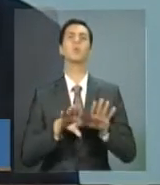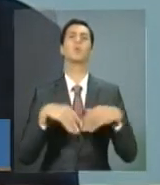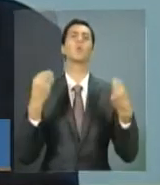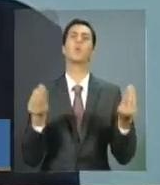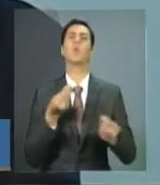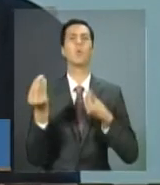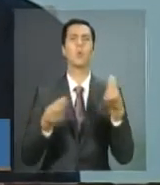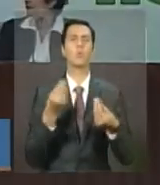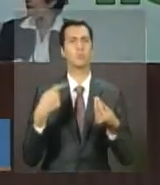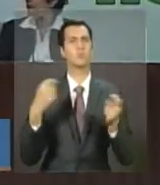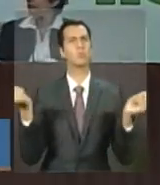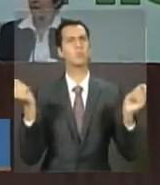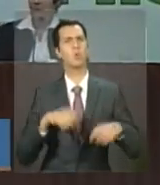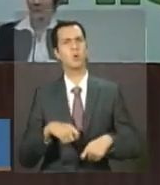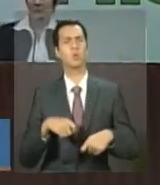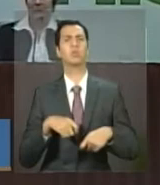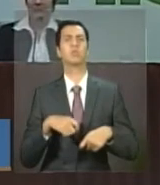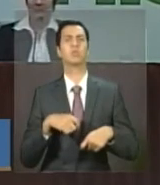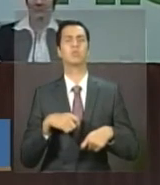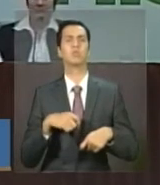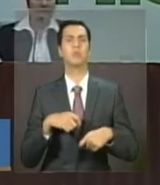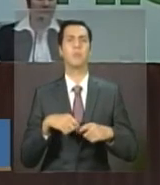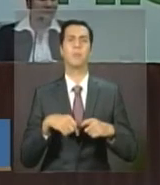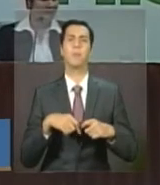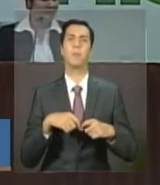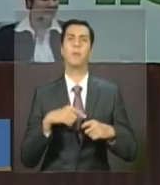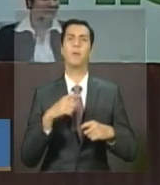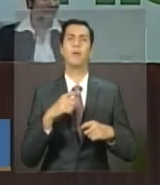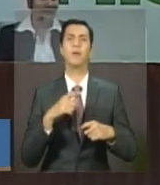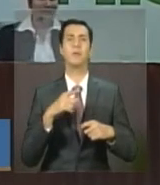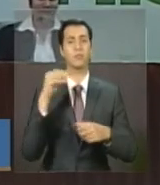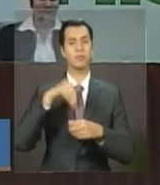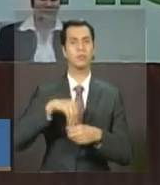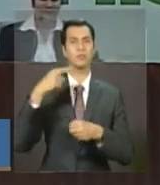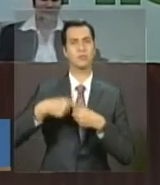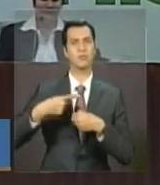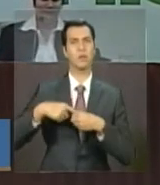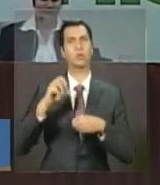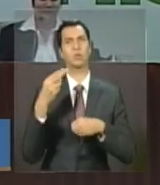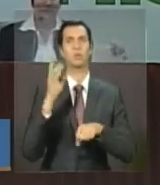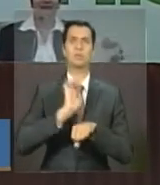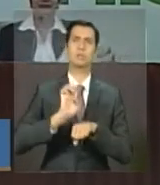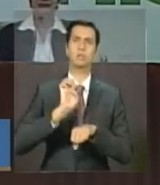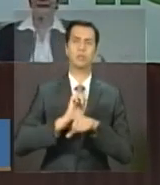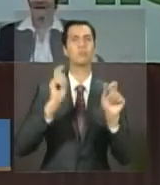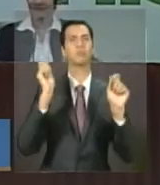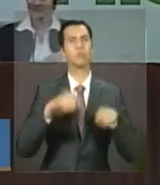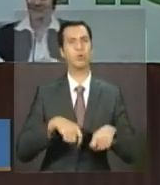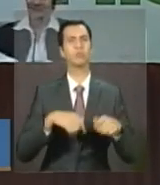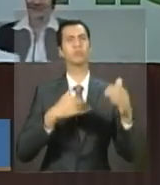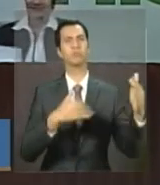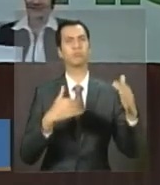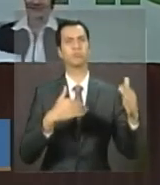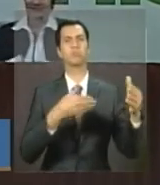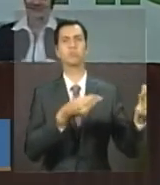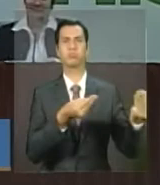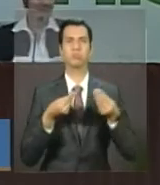município? Ana, podia responder. Está certo. Oi, Jequié, Bahia.